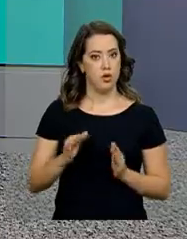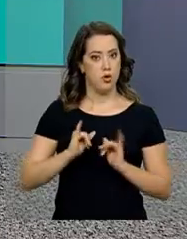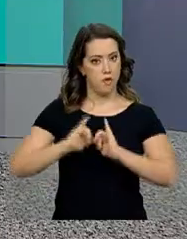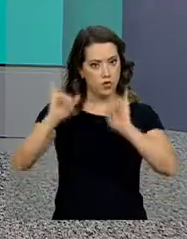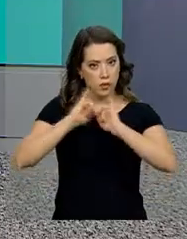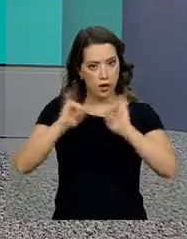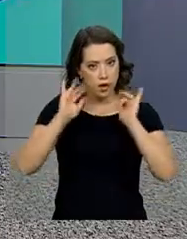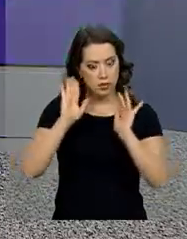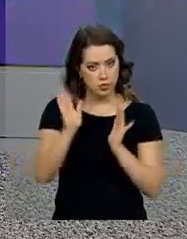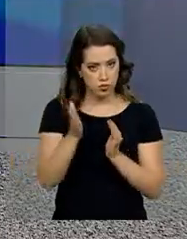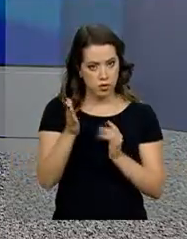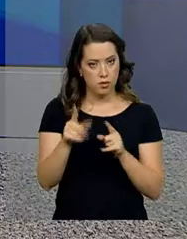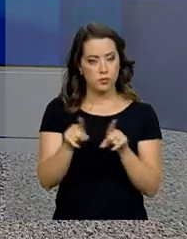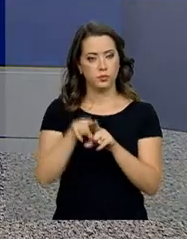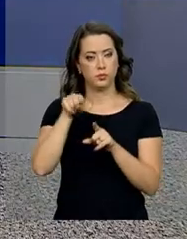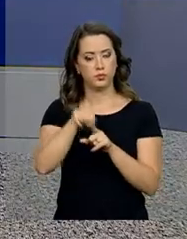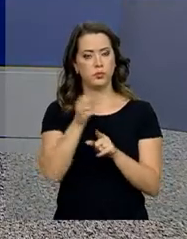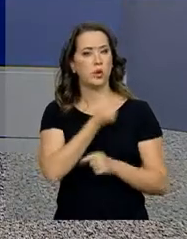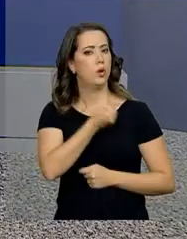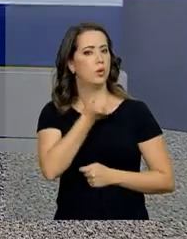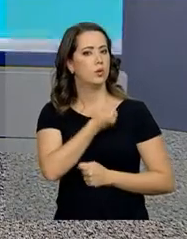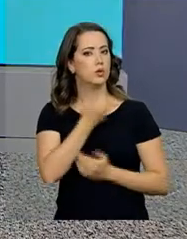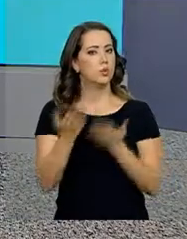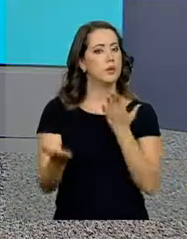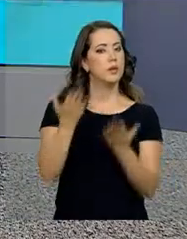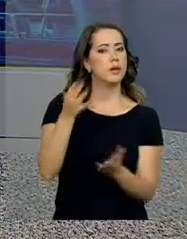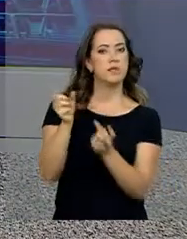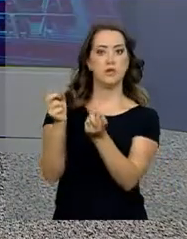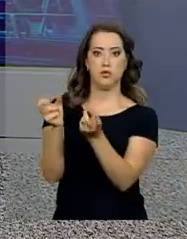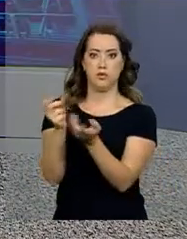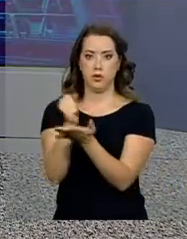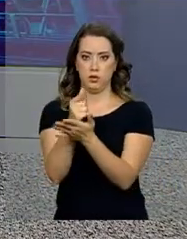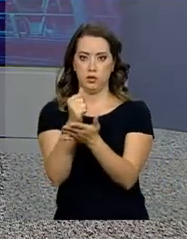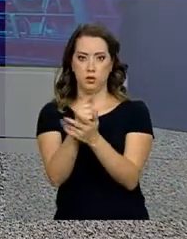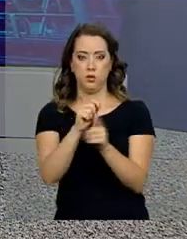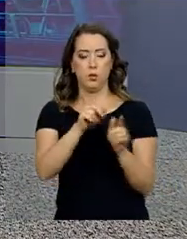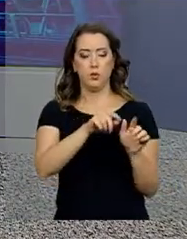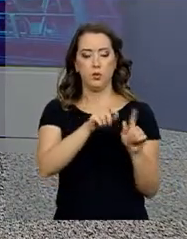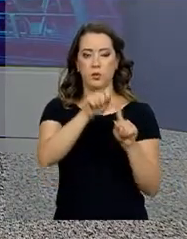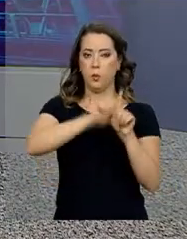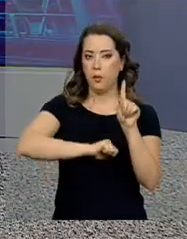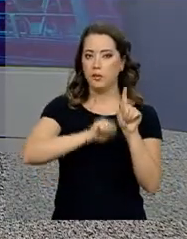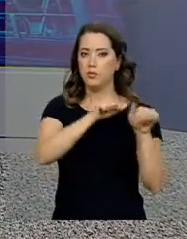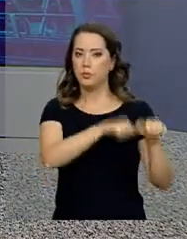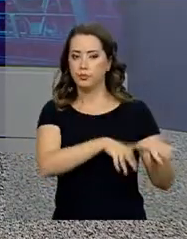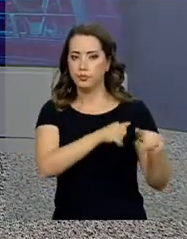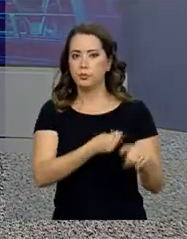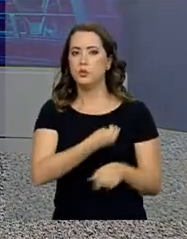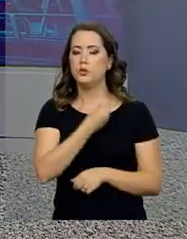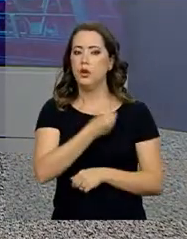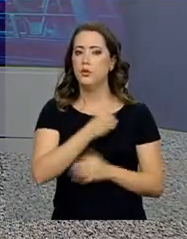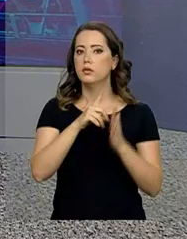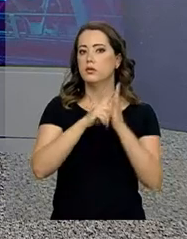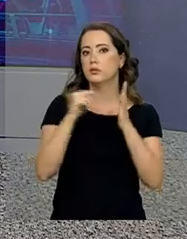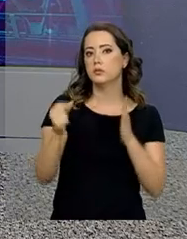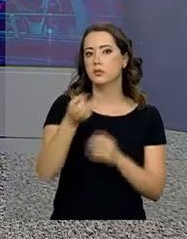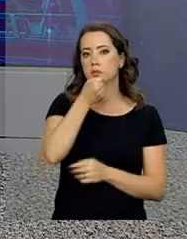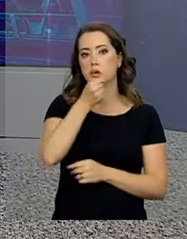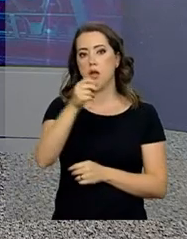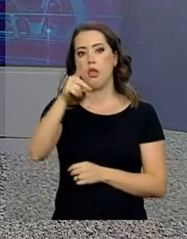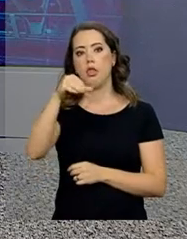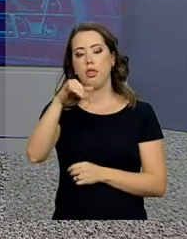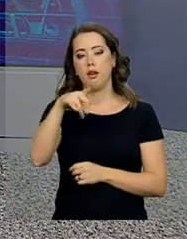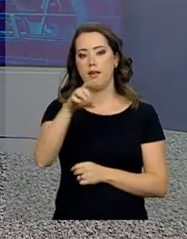Foram divulgados agora há pouco os dados da balança comercial do mês de setembro. Ao vivo do Palácio do Planalto, a repórter